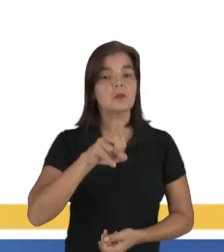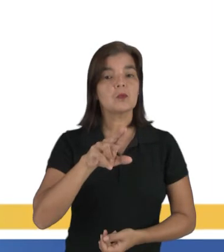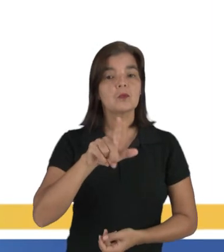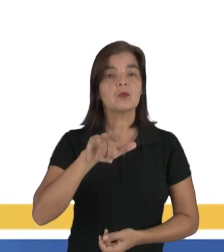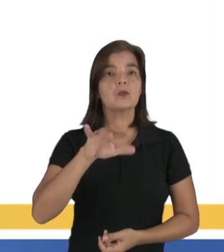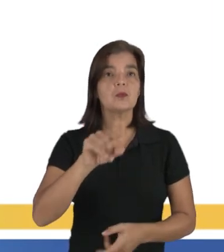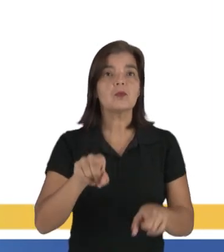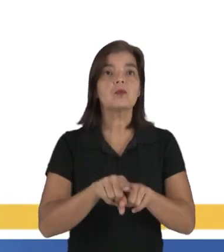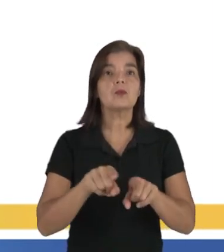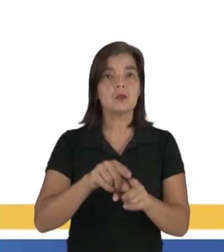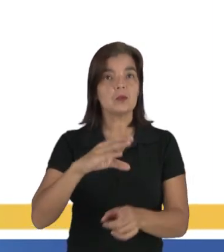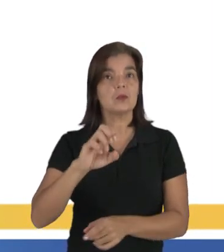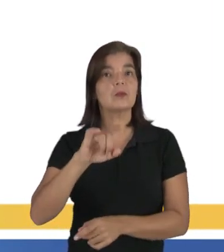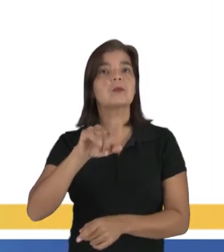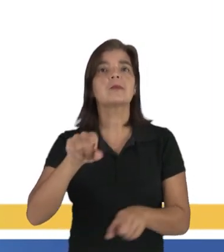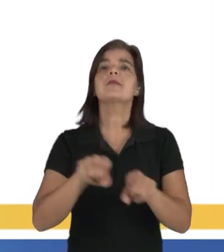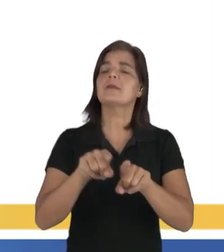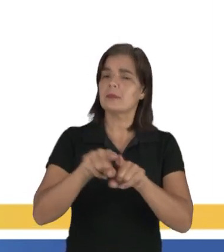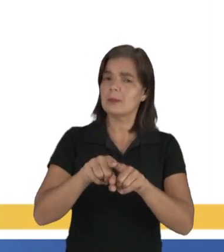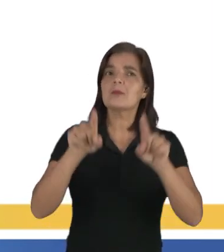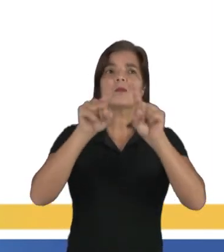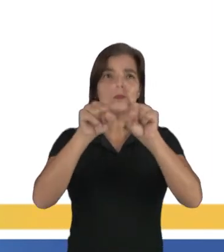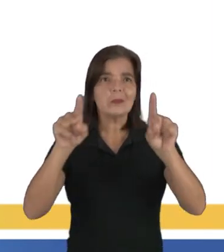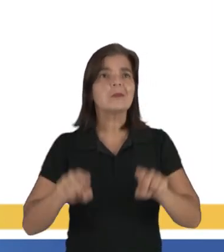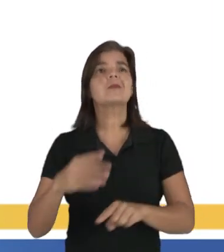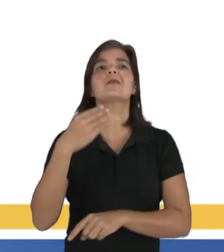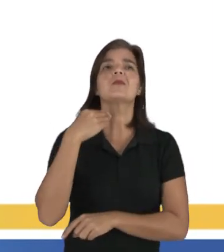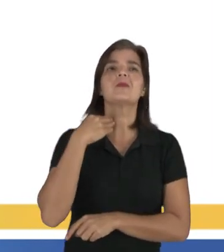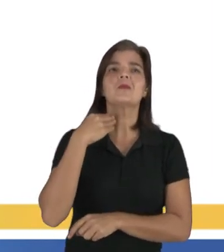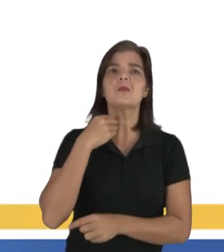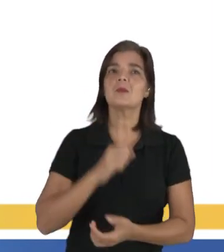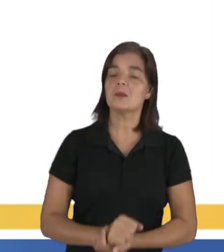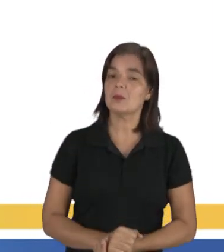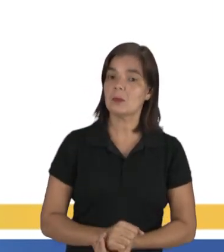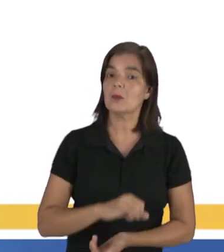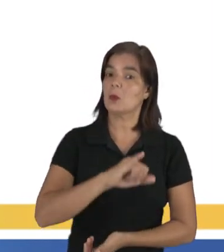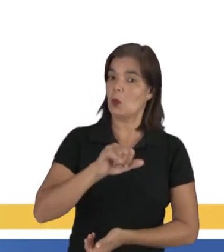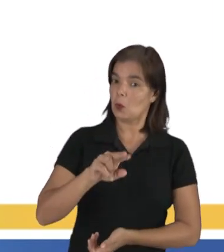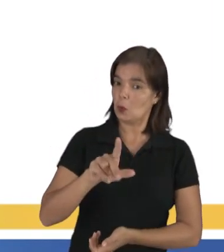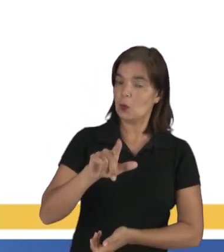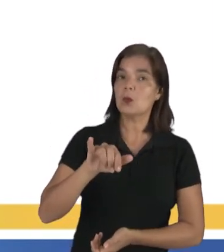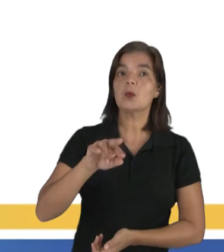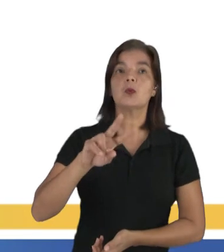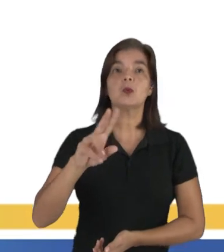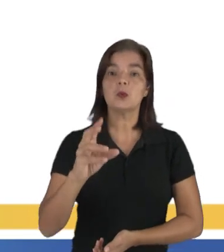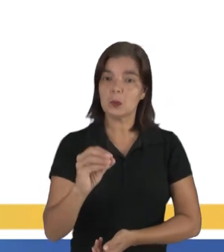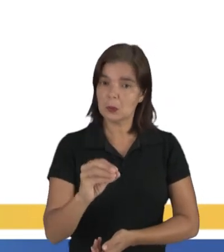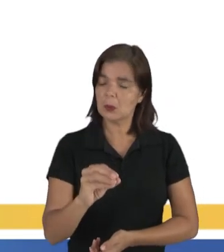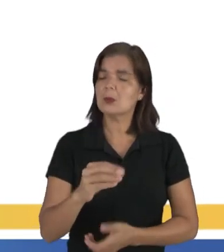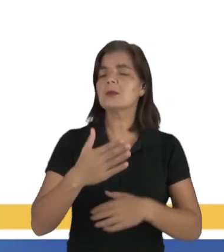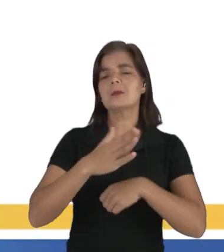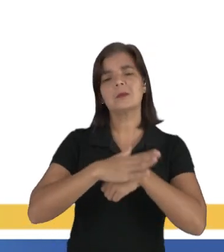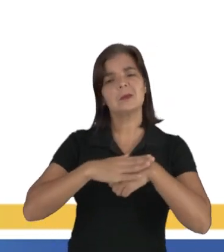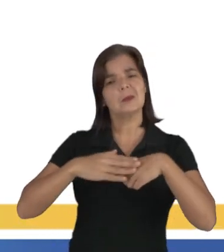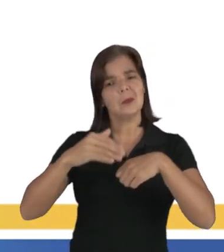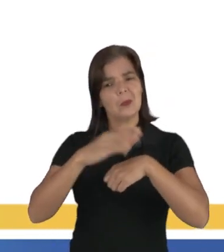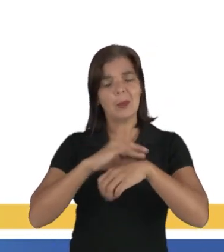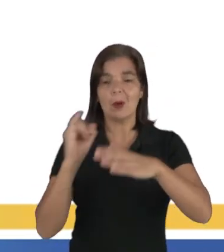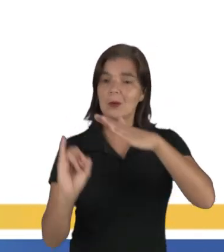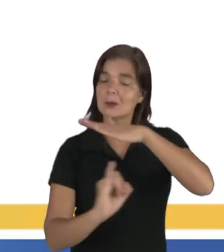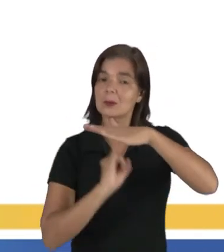Júlio César Fontoura, também sou funcionário do banco. E o gerente responde de uma maneira mais